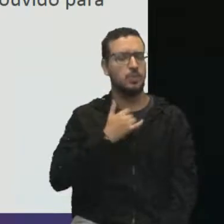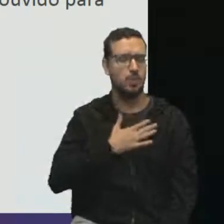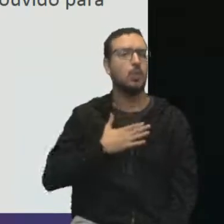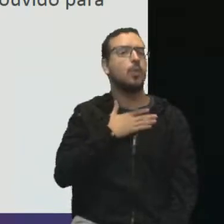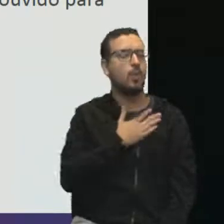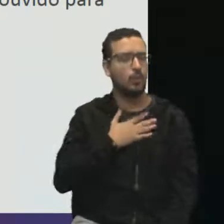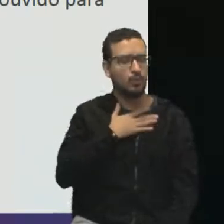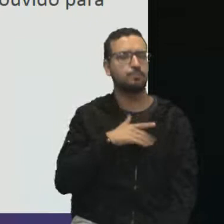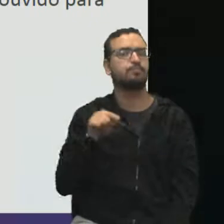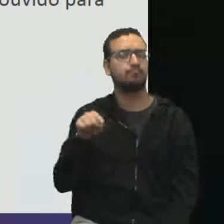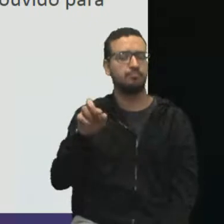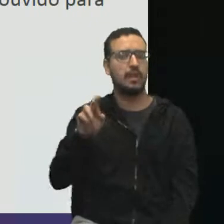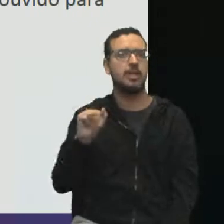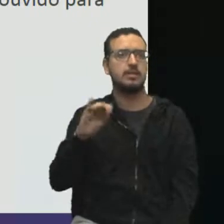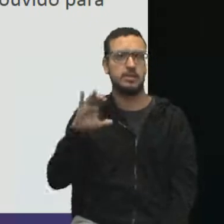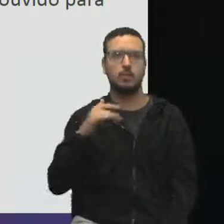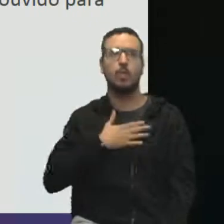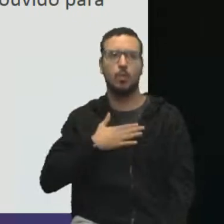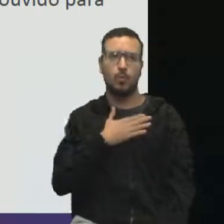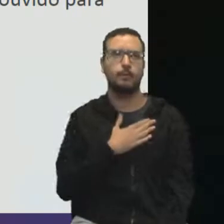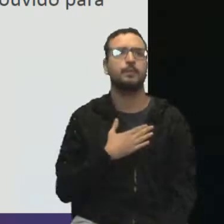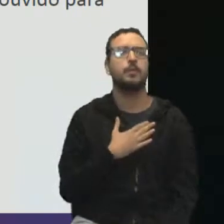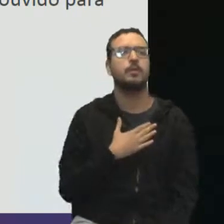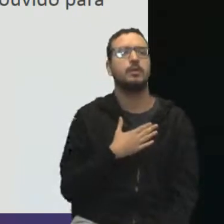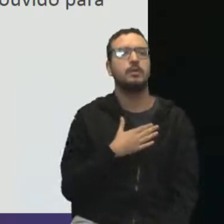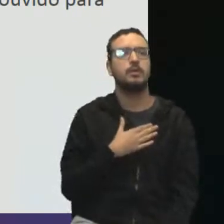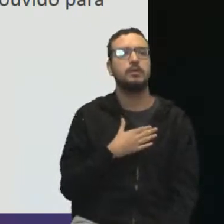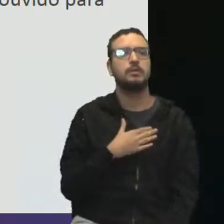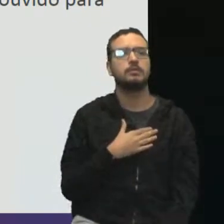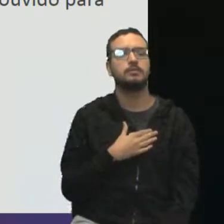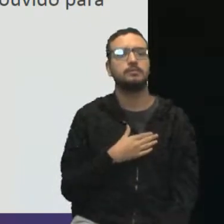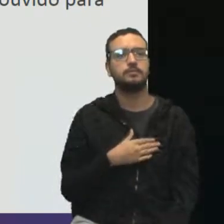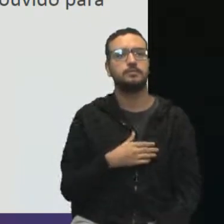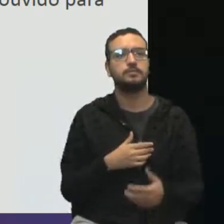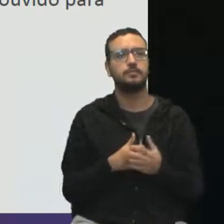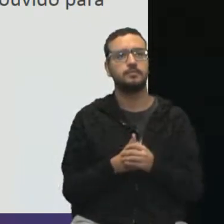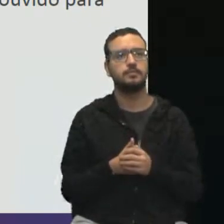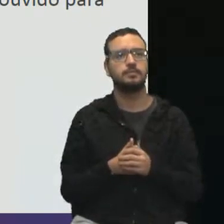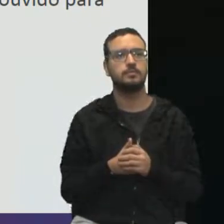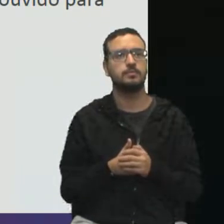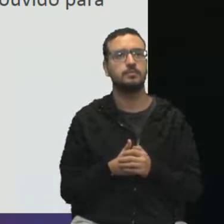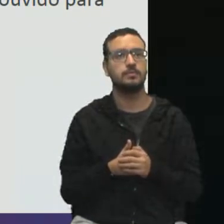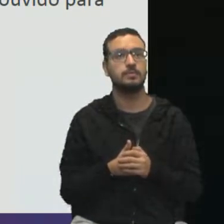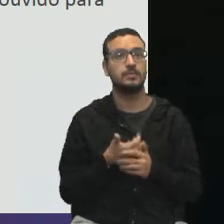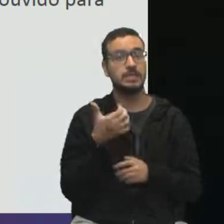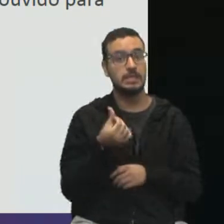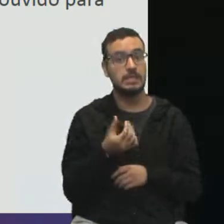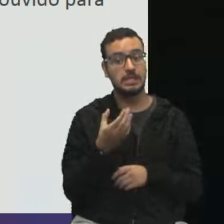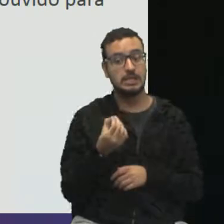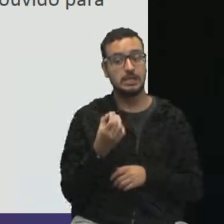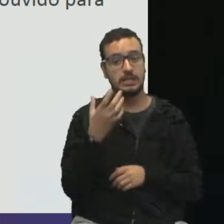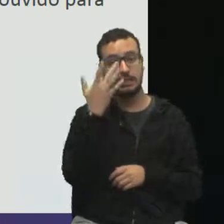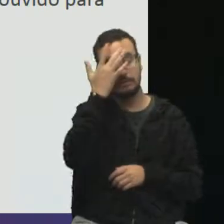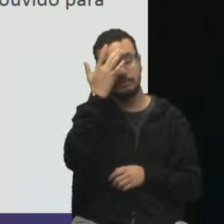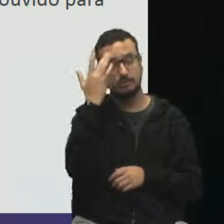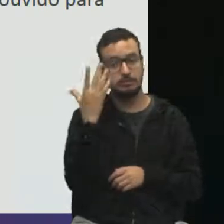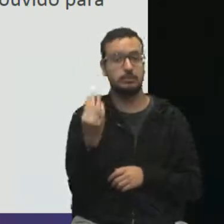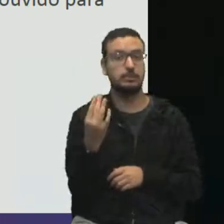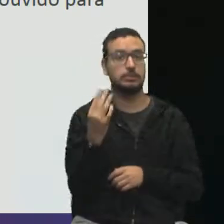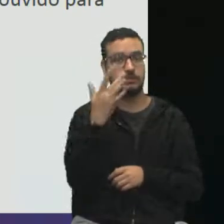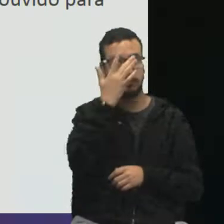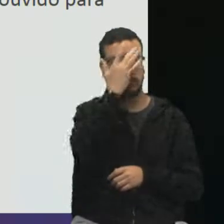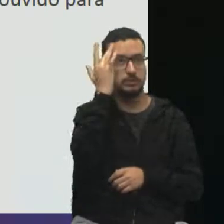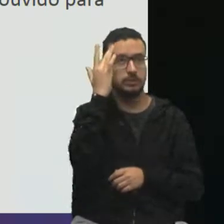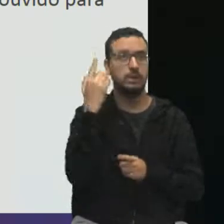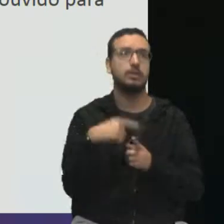muito dela, ela é muito utilizada, tá? Para projetos do nosso tipo, 600 pessoas. O que é essa matriz